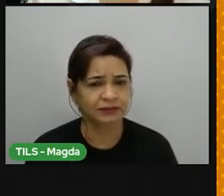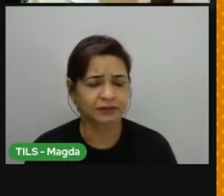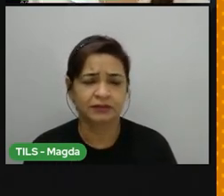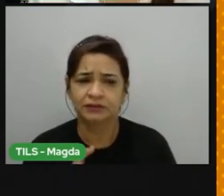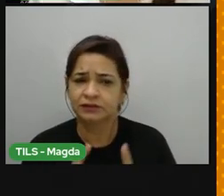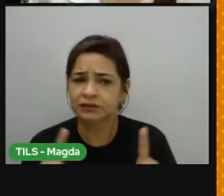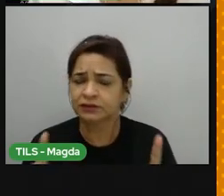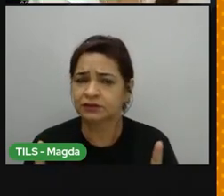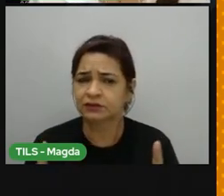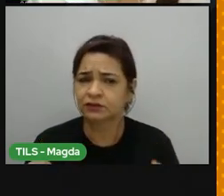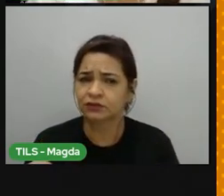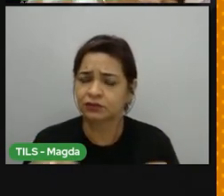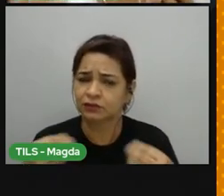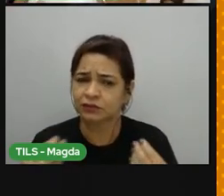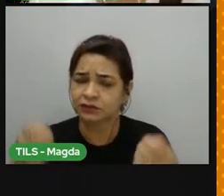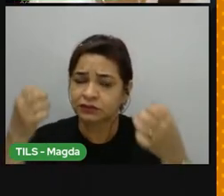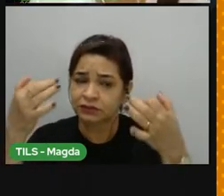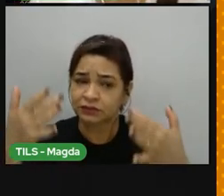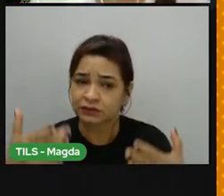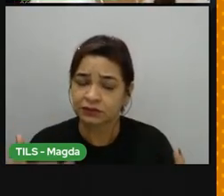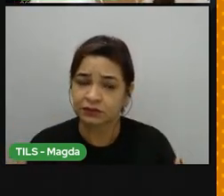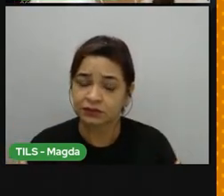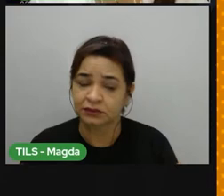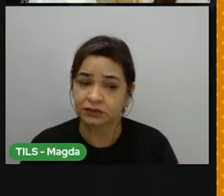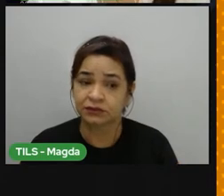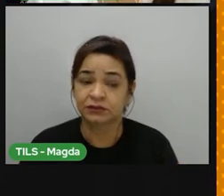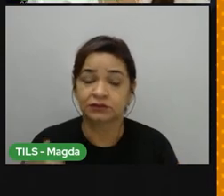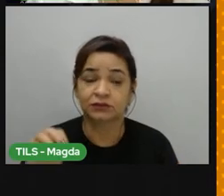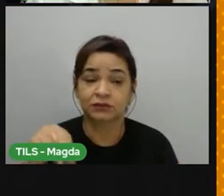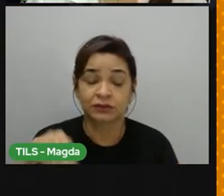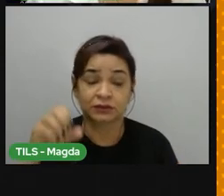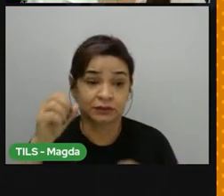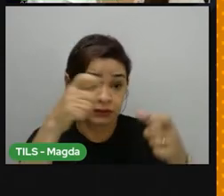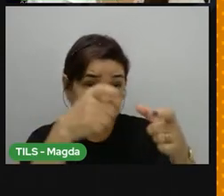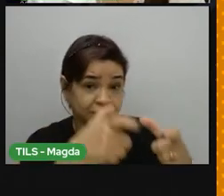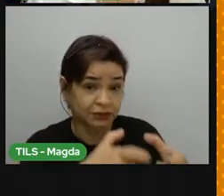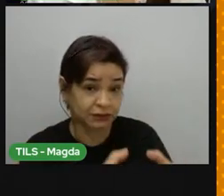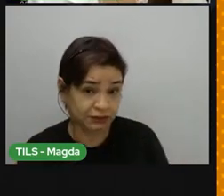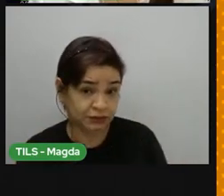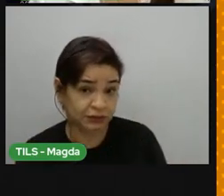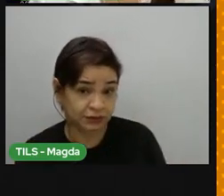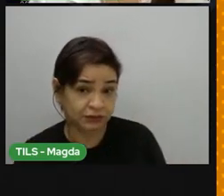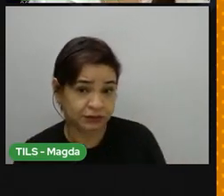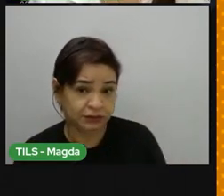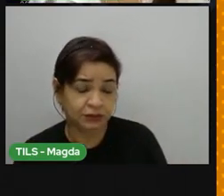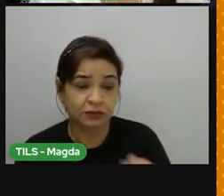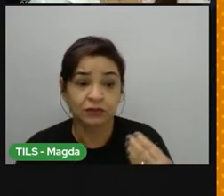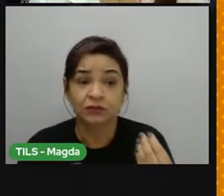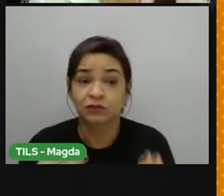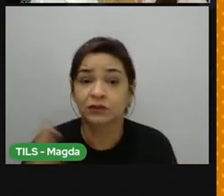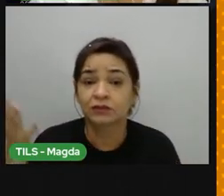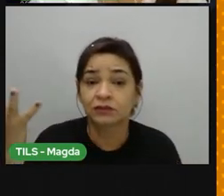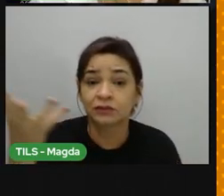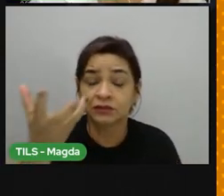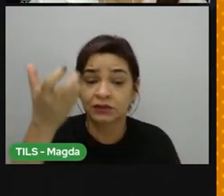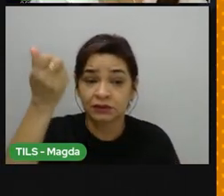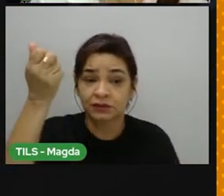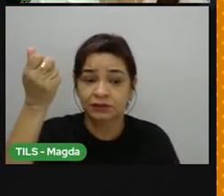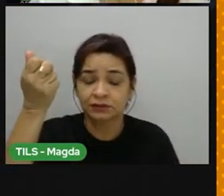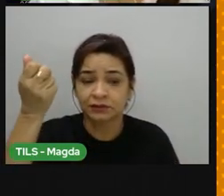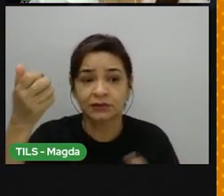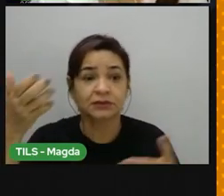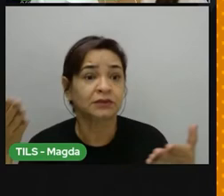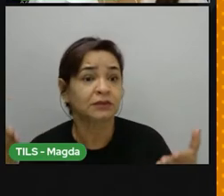Quando nós falamos sobre o tempo em um determinado lugar, a gente está falando das condições climáticas naquele momento,